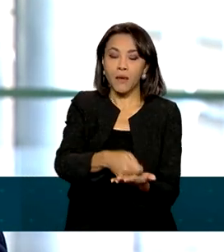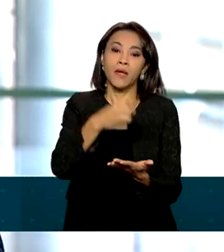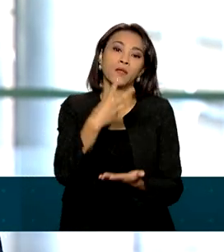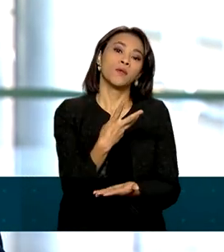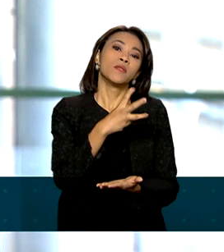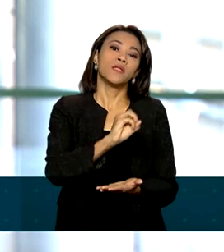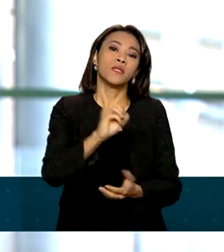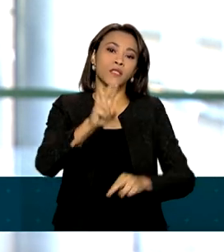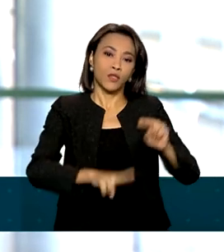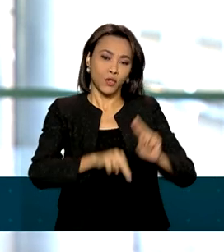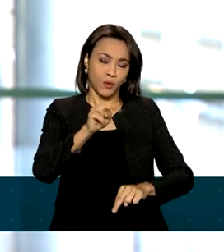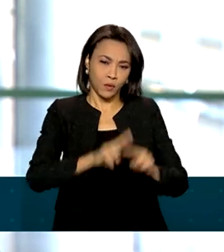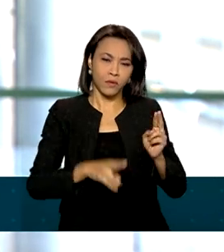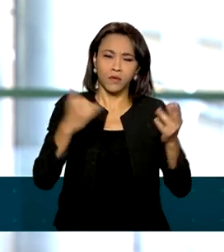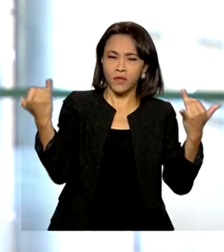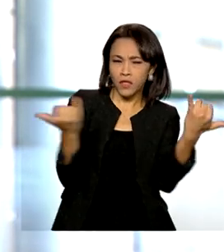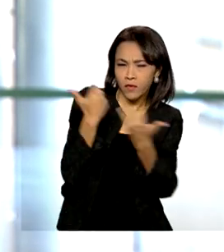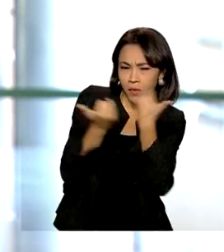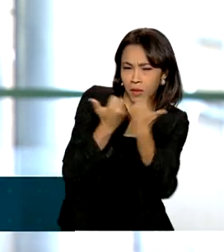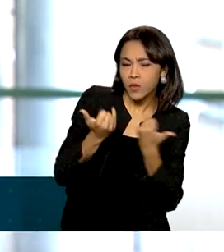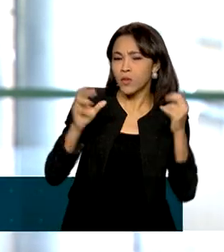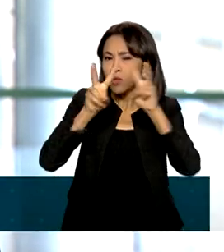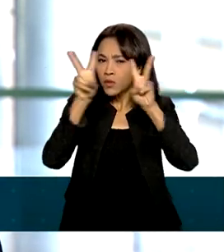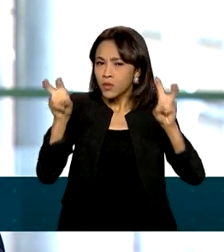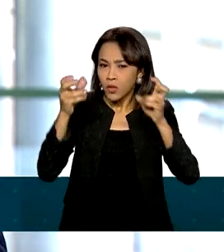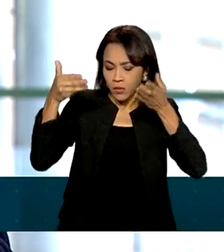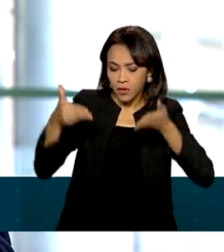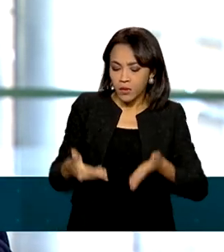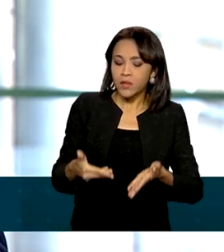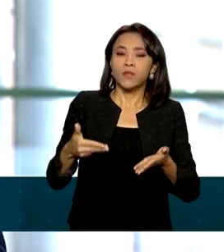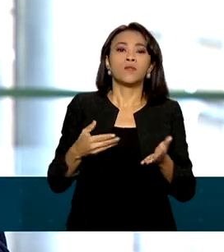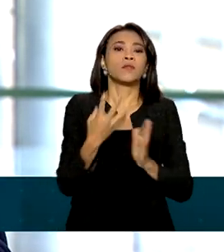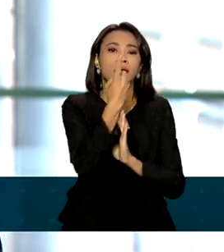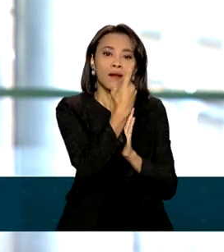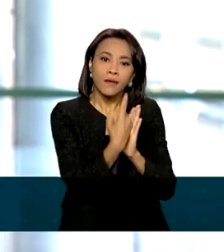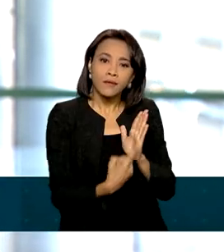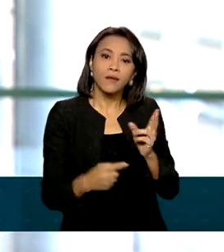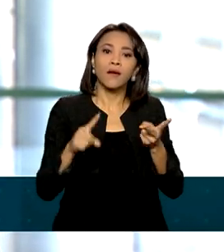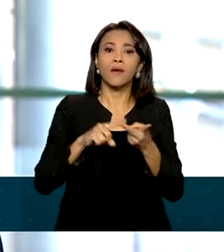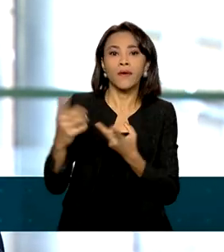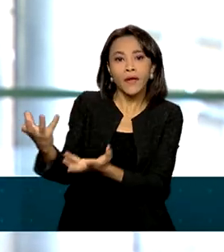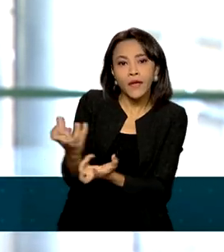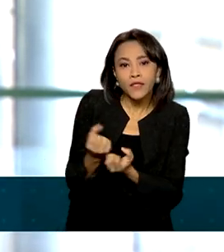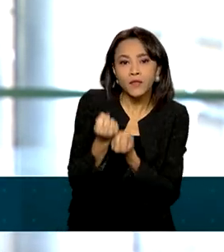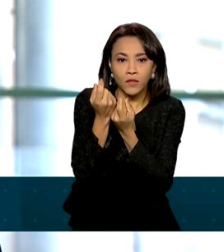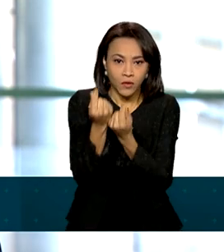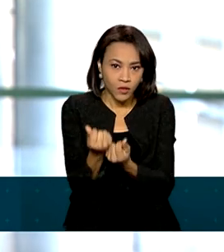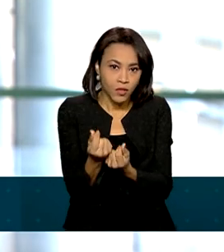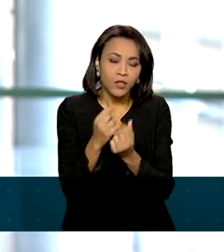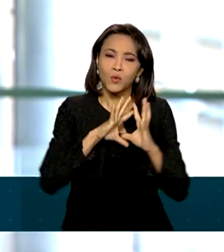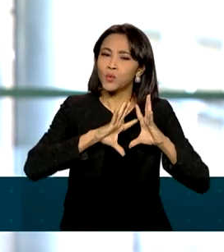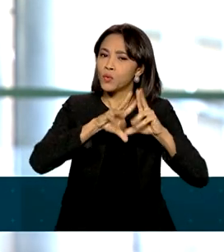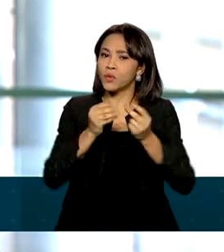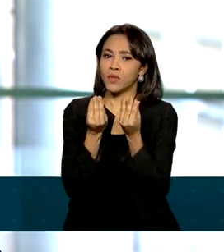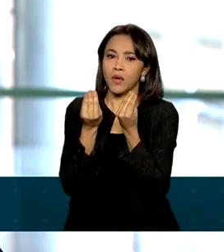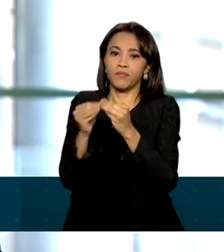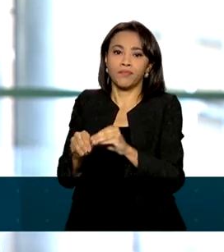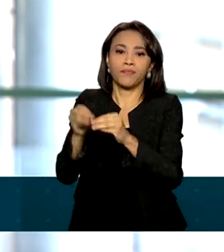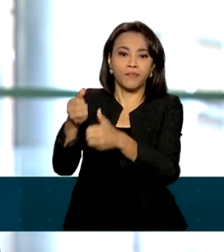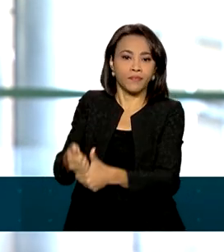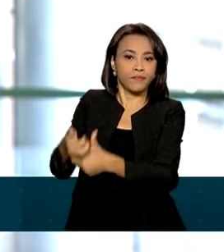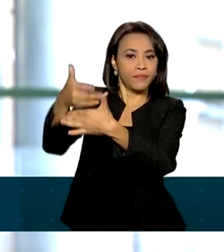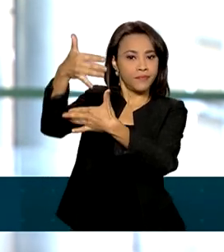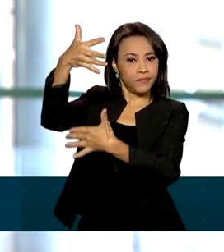junho. E informações sobre a declaração do imposto de renda e também sobre a restituição, está lá tudo disponível no site da